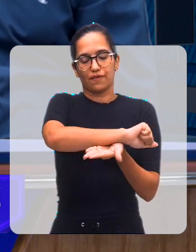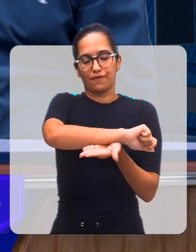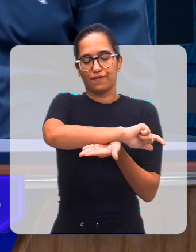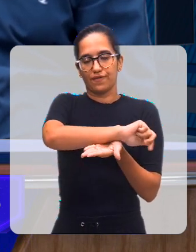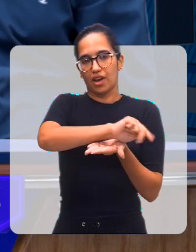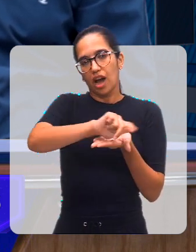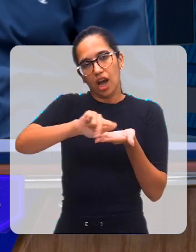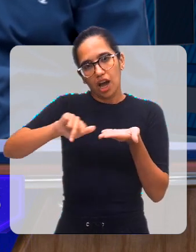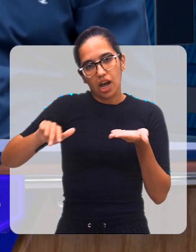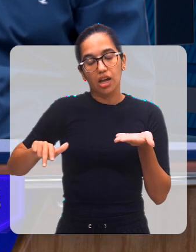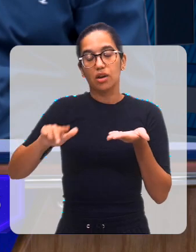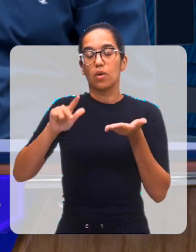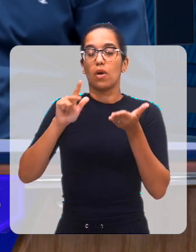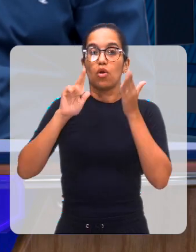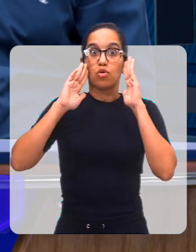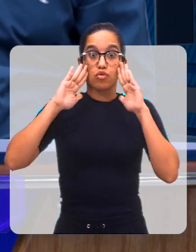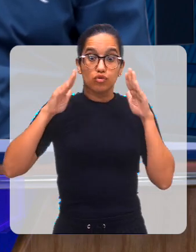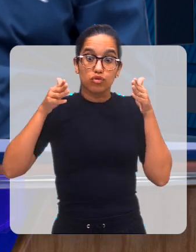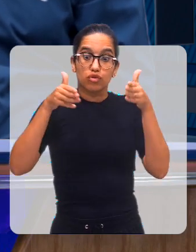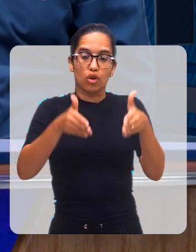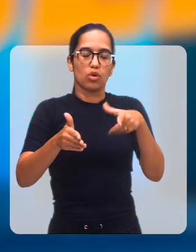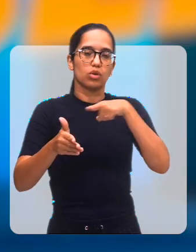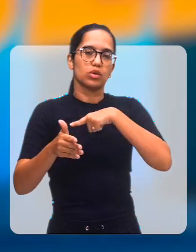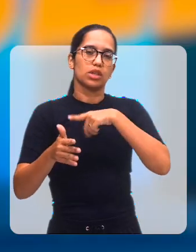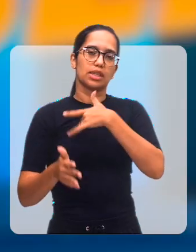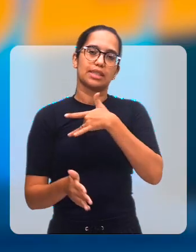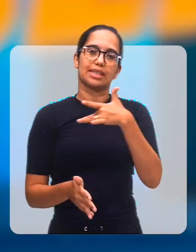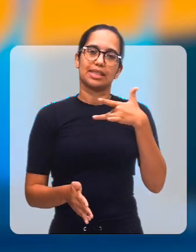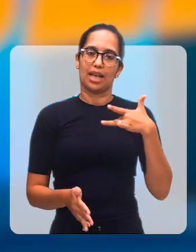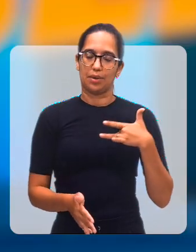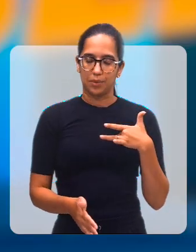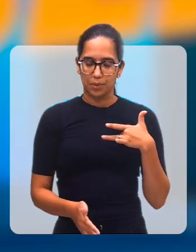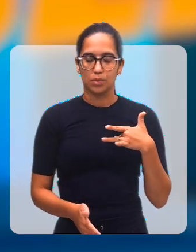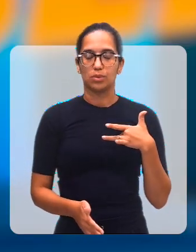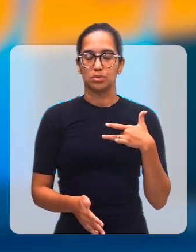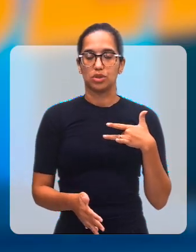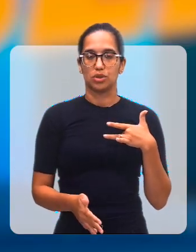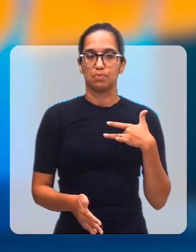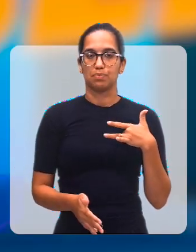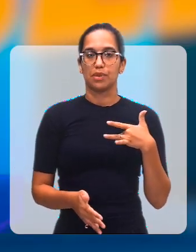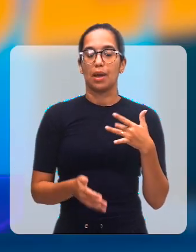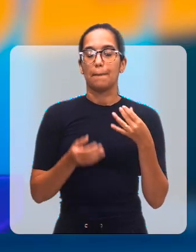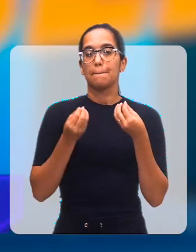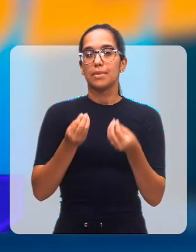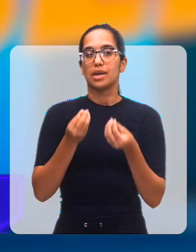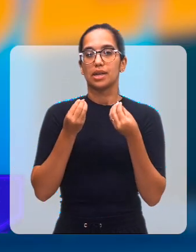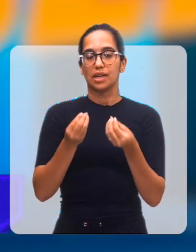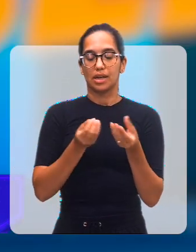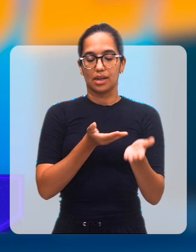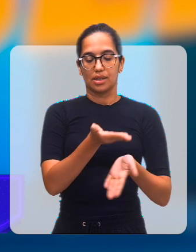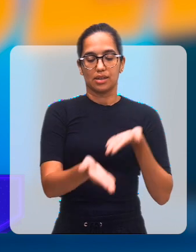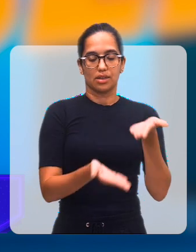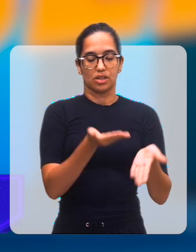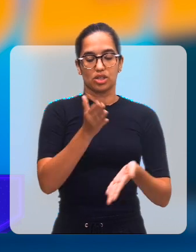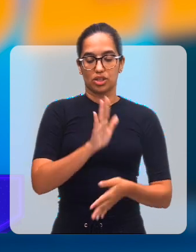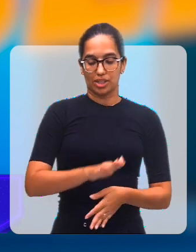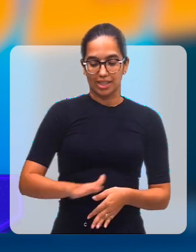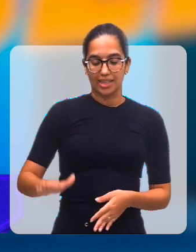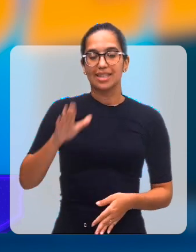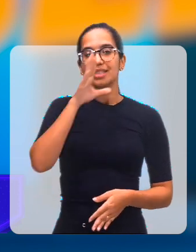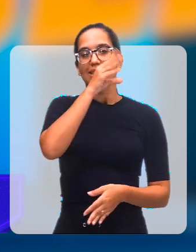Multidisciplinar, que é um centro especializado de saúde voltado para o